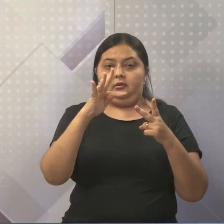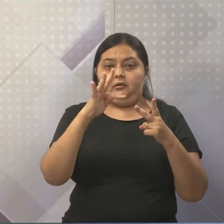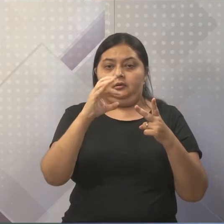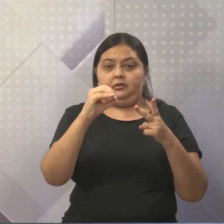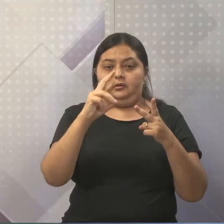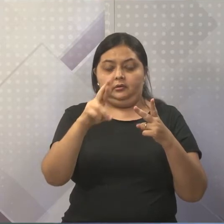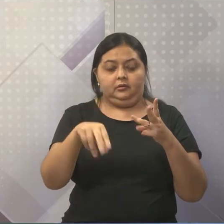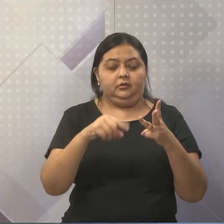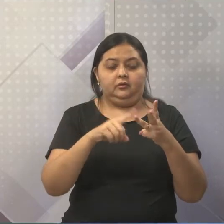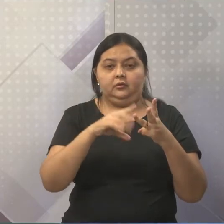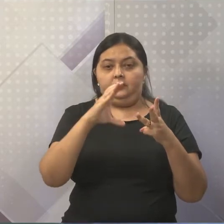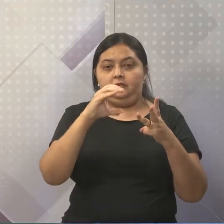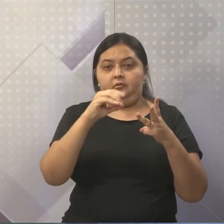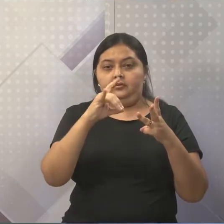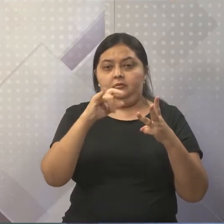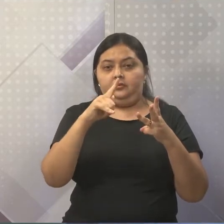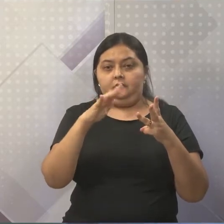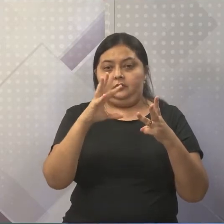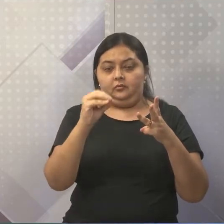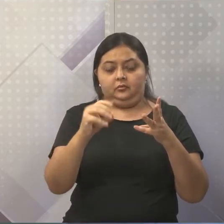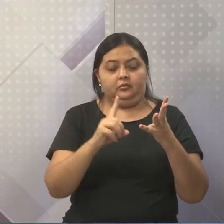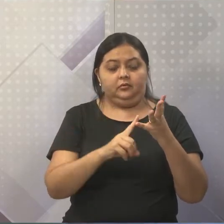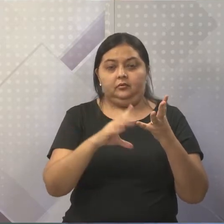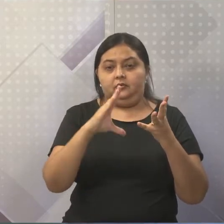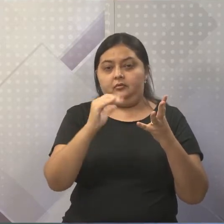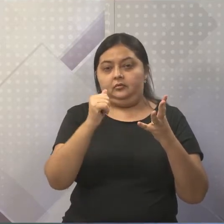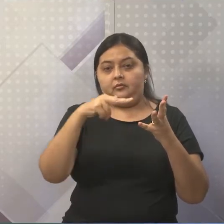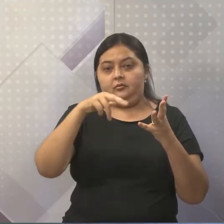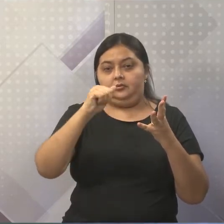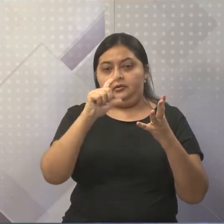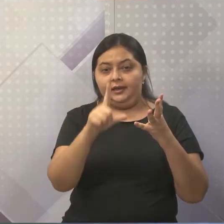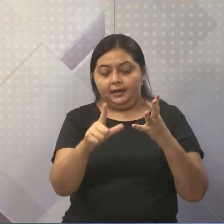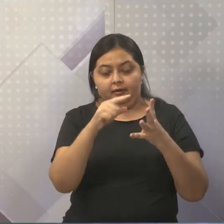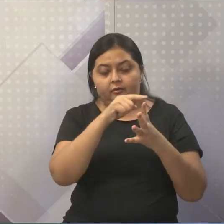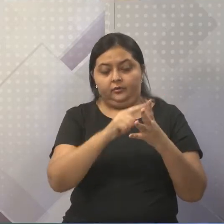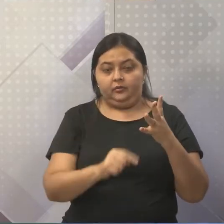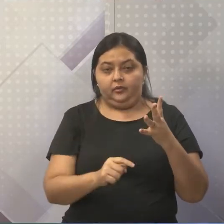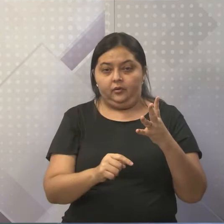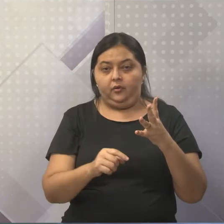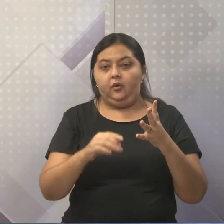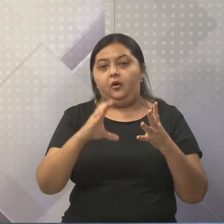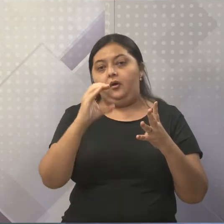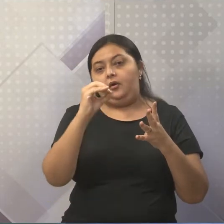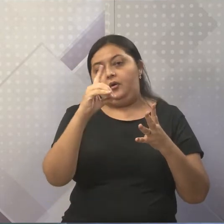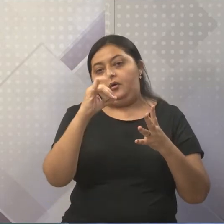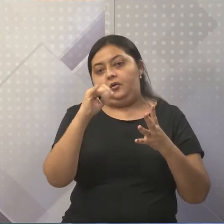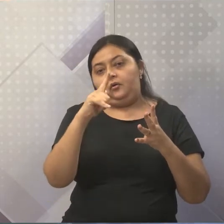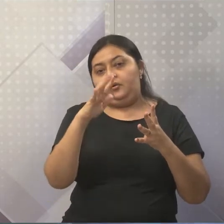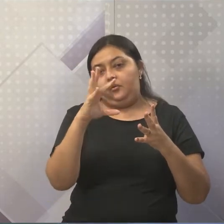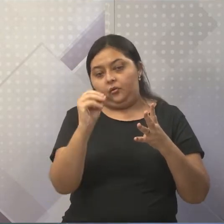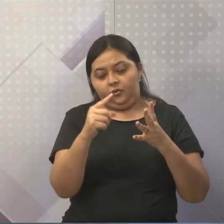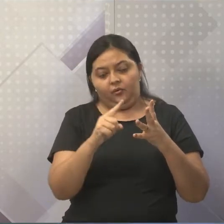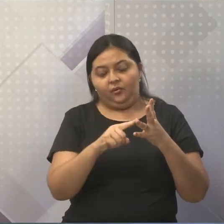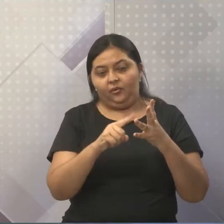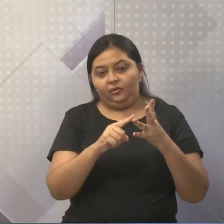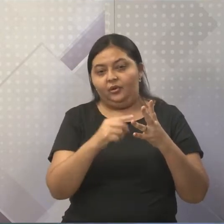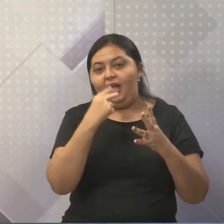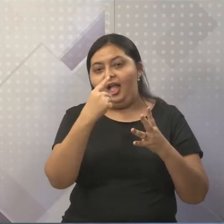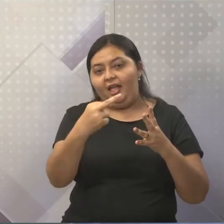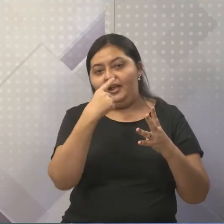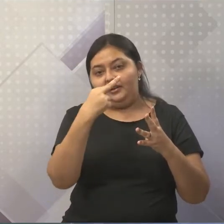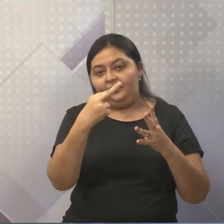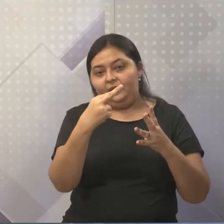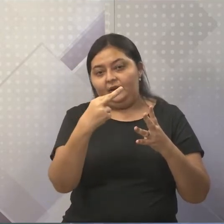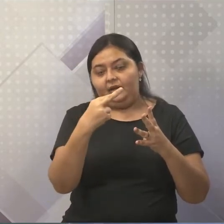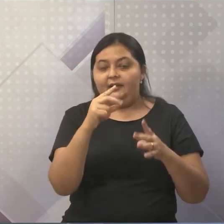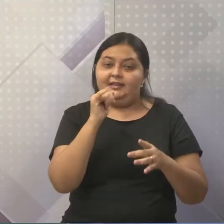mensagem e o canal. O que seria canal? O seria código? Código é a língua que nós estamos usando. Ou então, essa língua aqui, a que ela